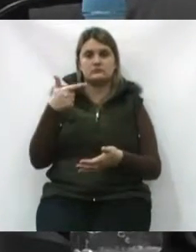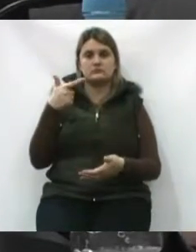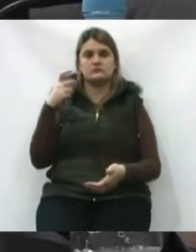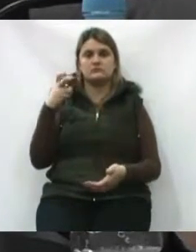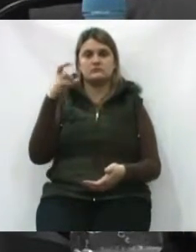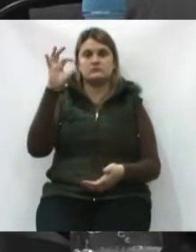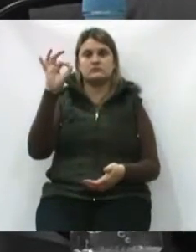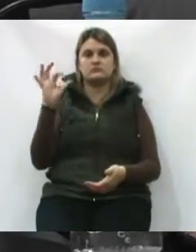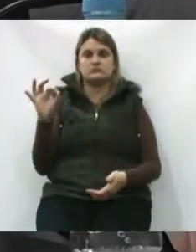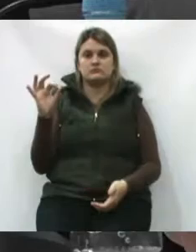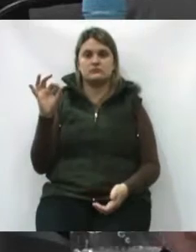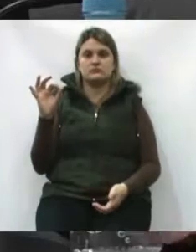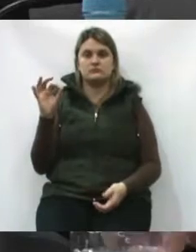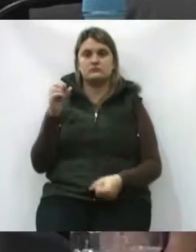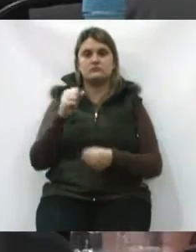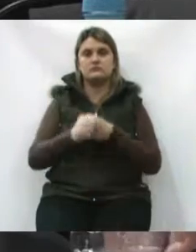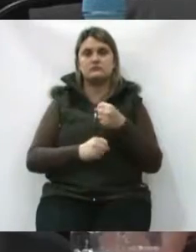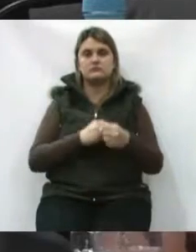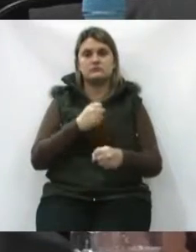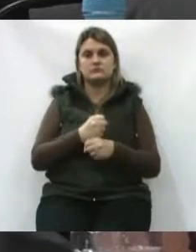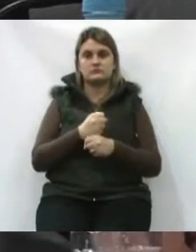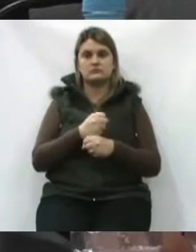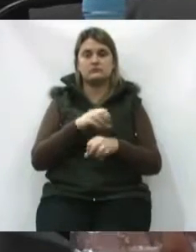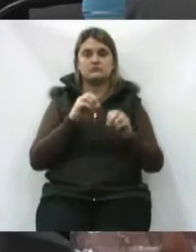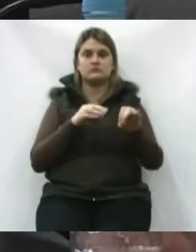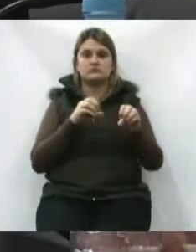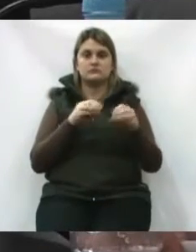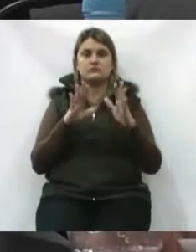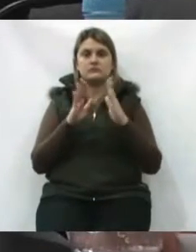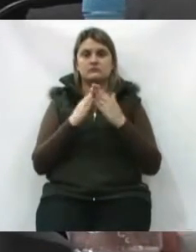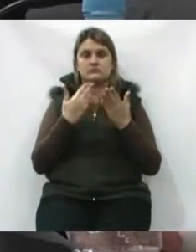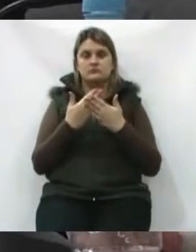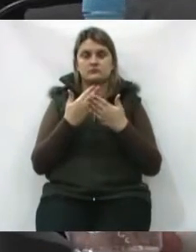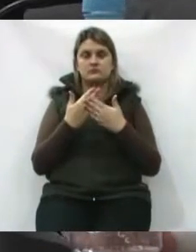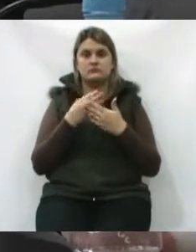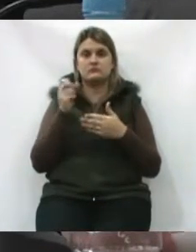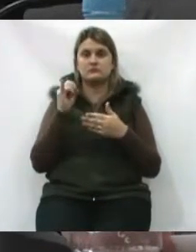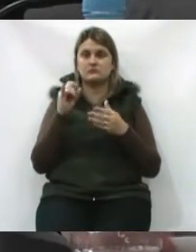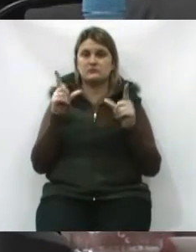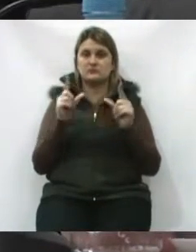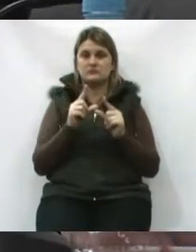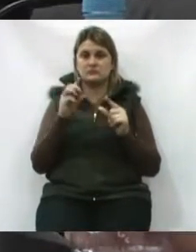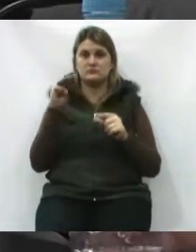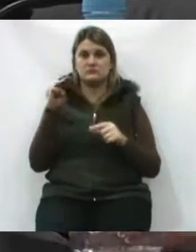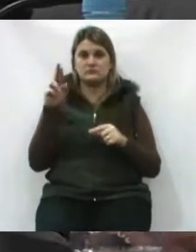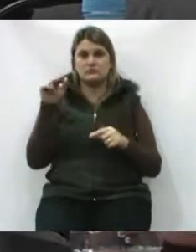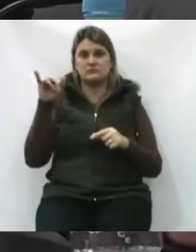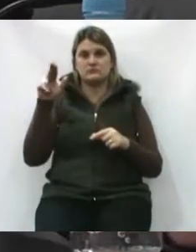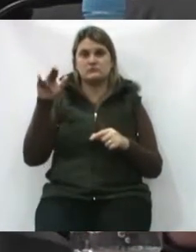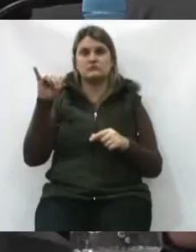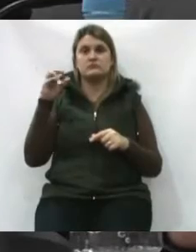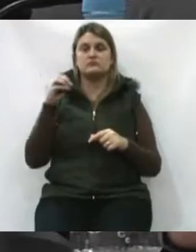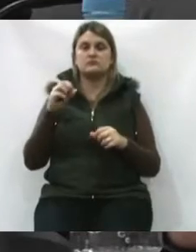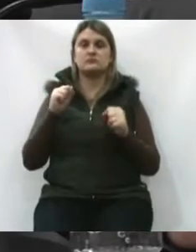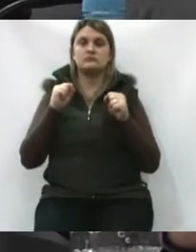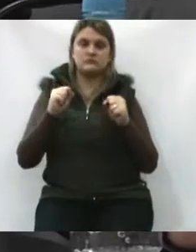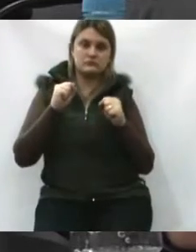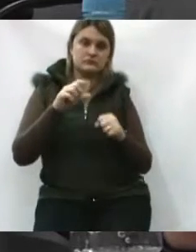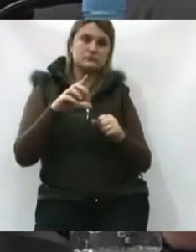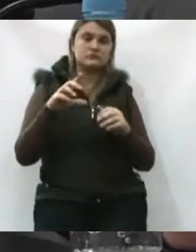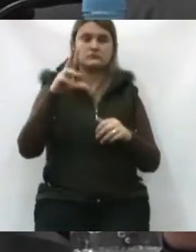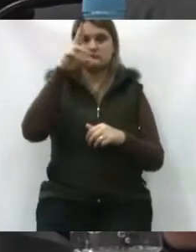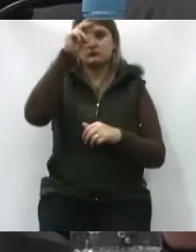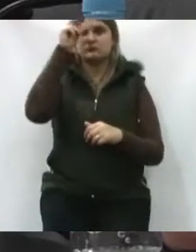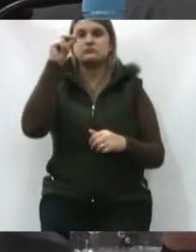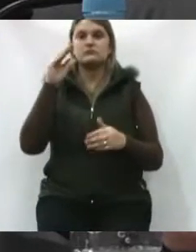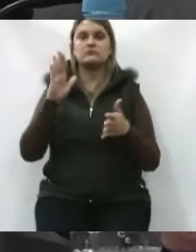25% desse orçamento em educação. Quando fala no mínimo, é lógico, porque o Poder Executivo